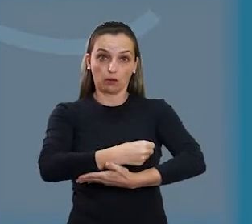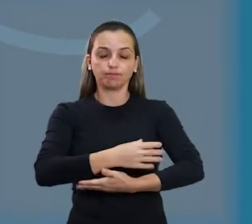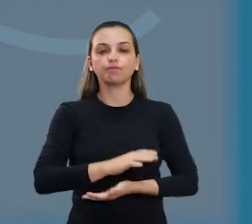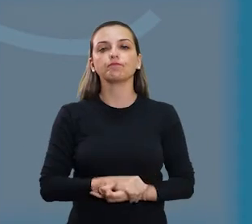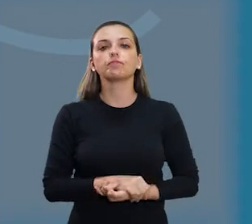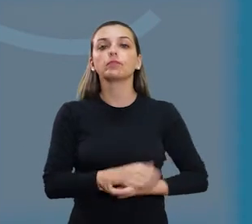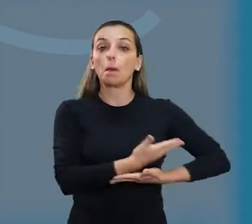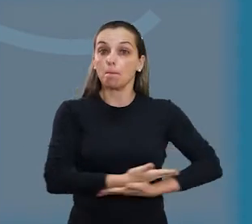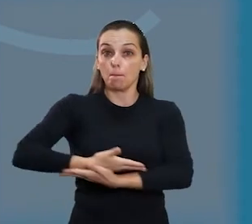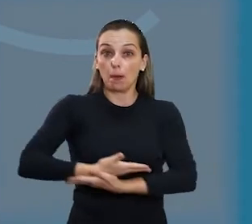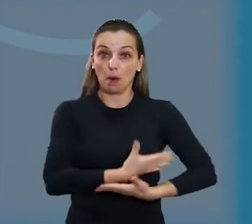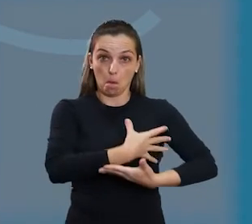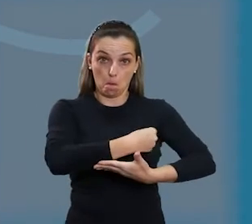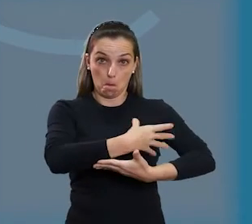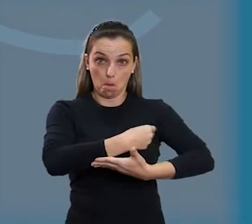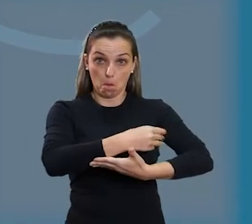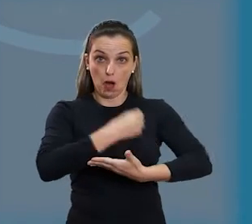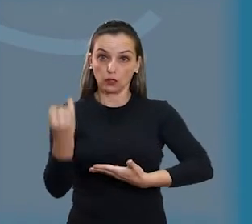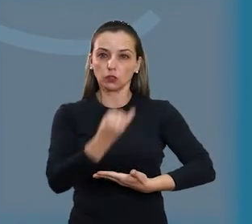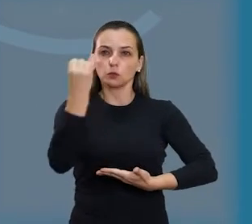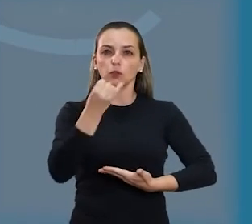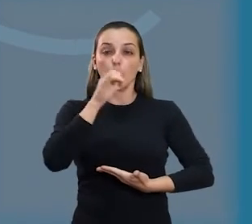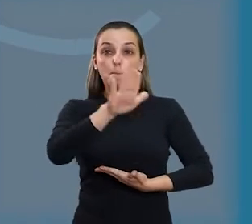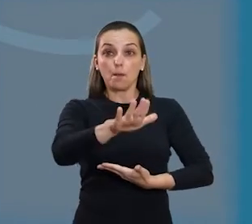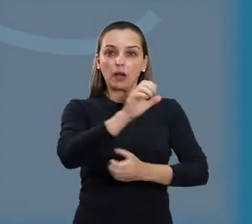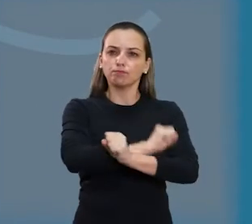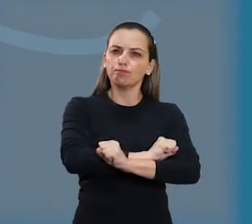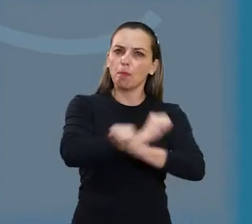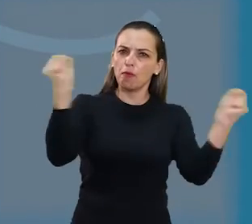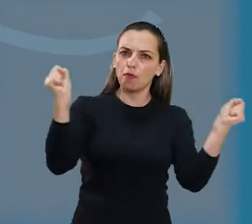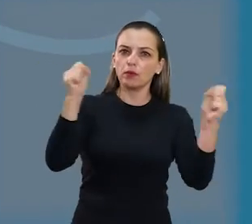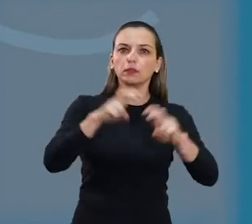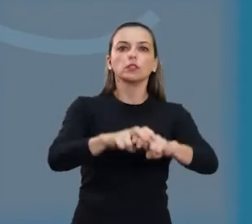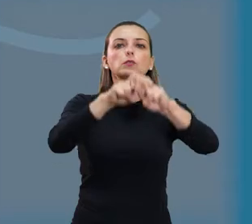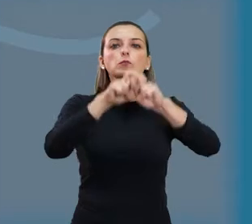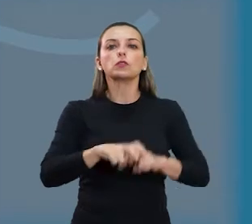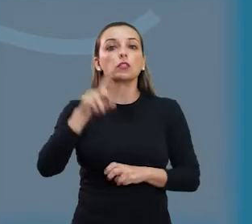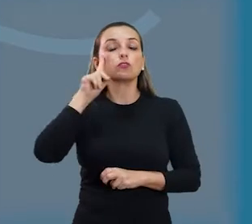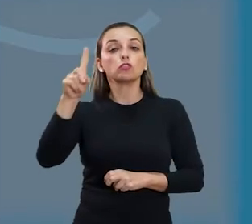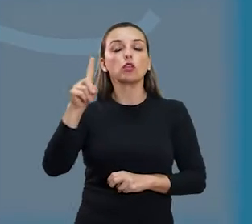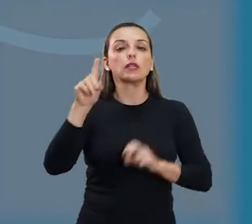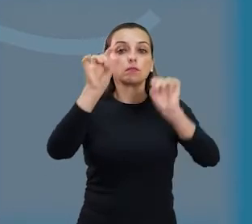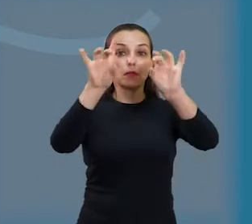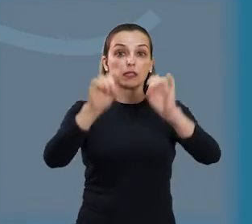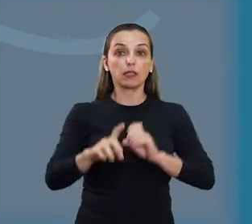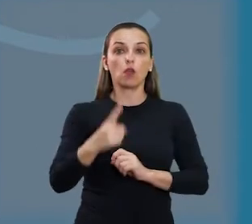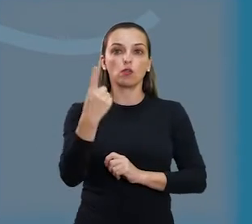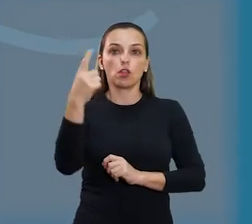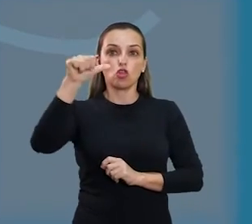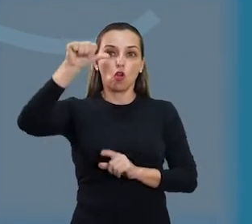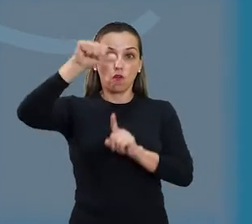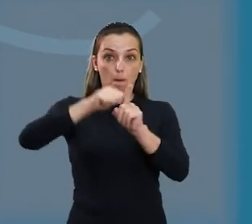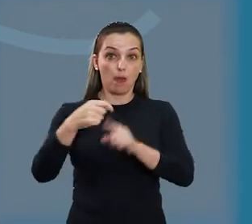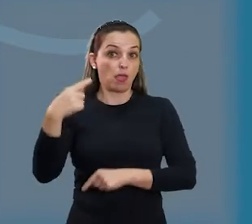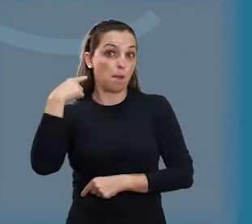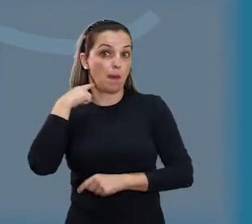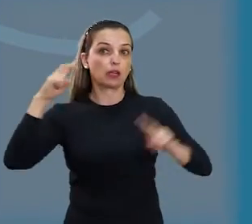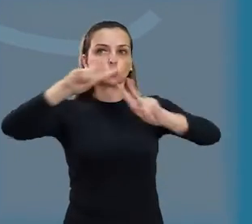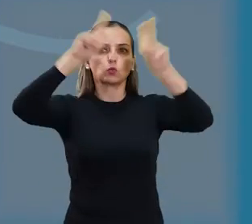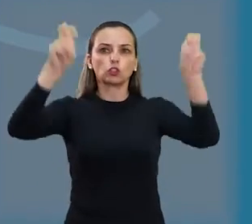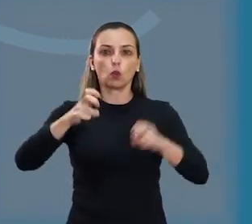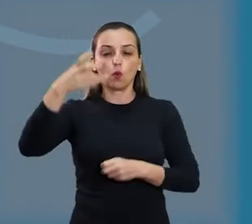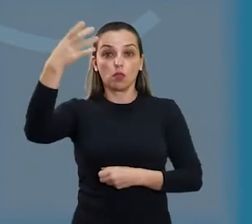pelo leite materno. Com o objetivo de garantir esse alimento precioso aos bebês que não podem obtê-lo da forma tradicional,